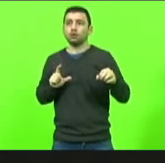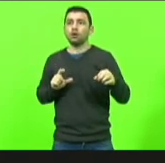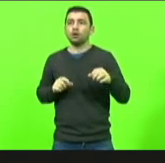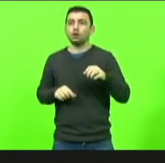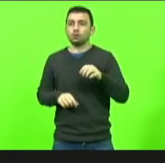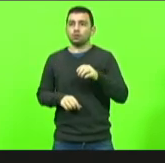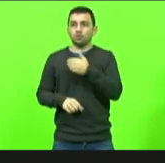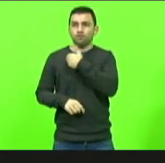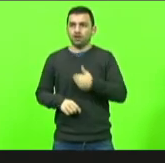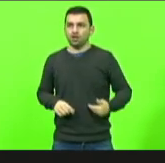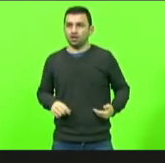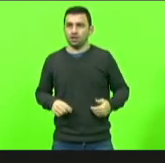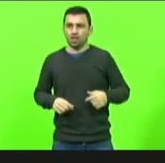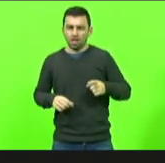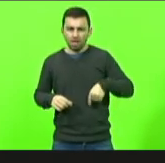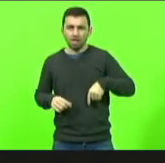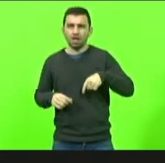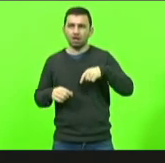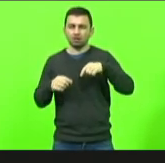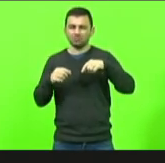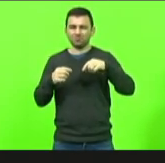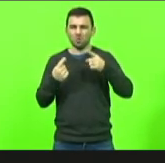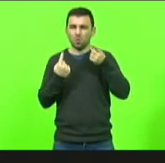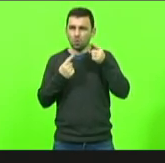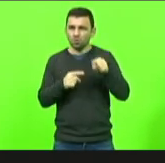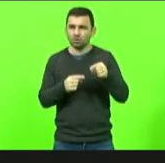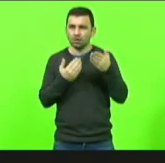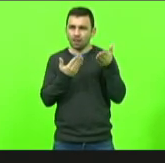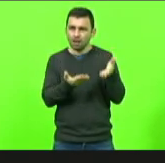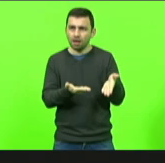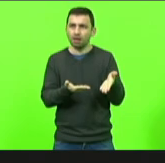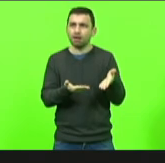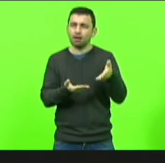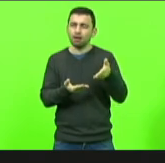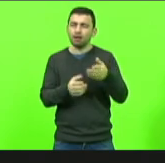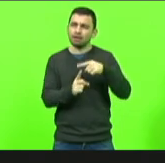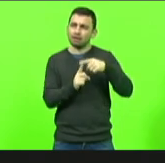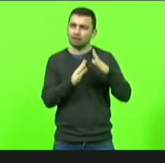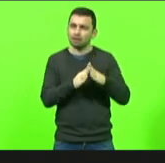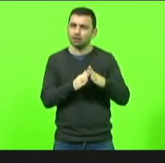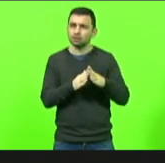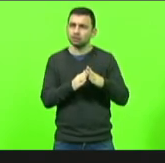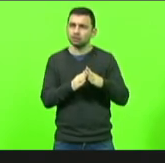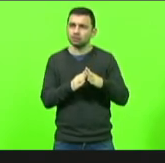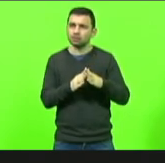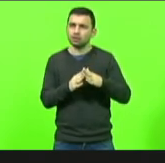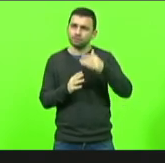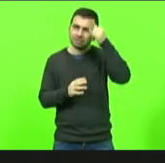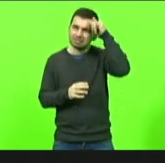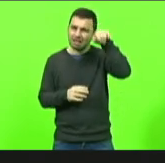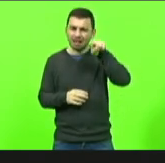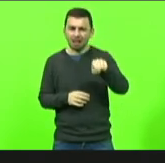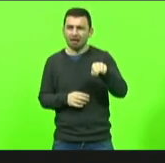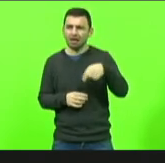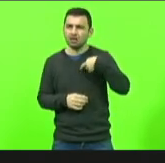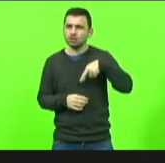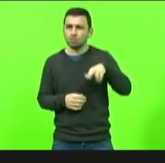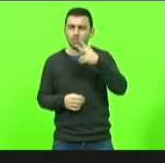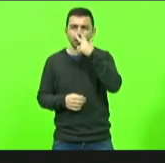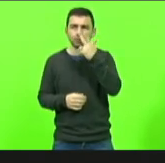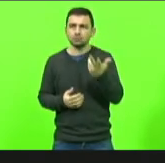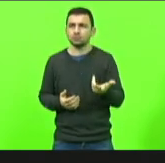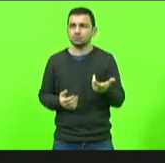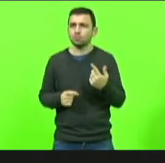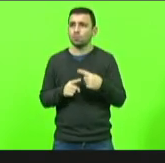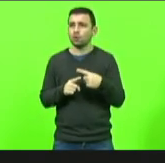combata os valores e a moral da igreja de alguma forma combata a própria religião digo isso porque